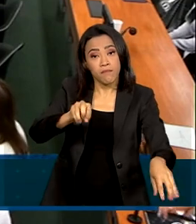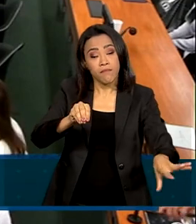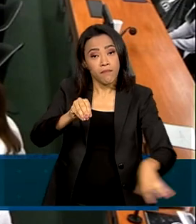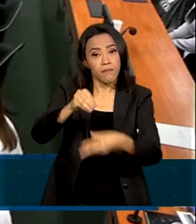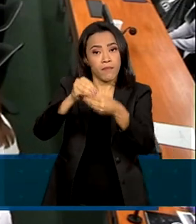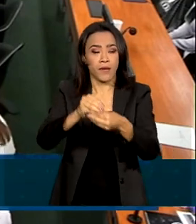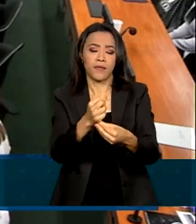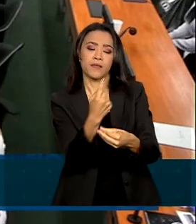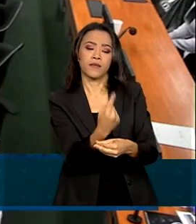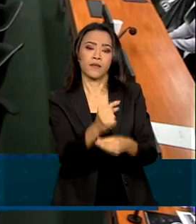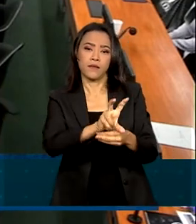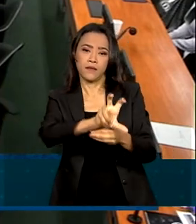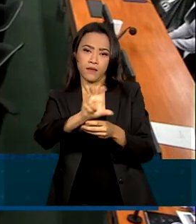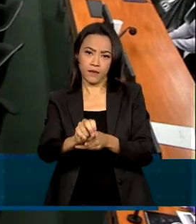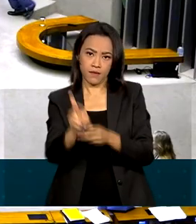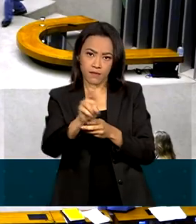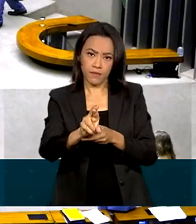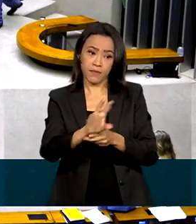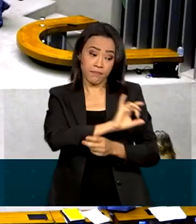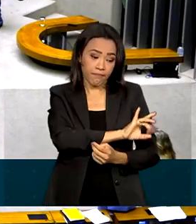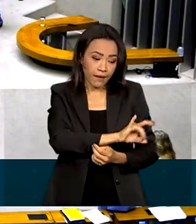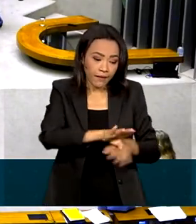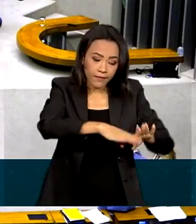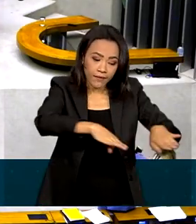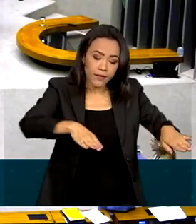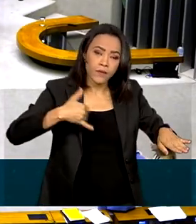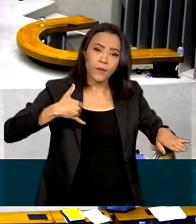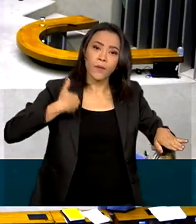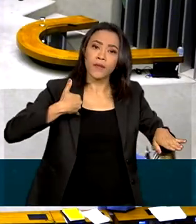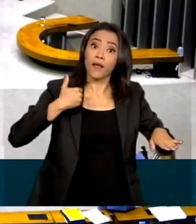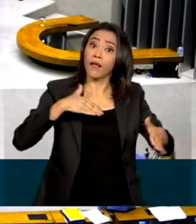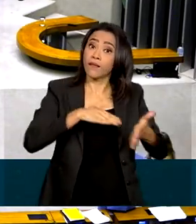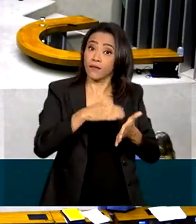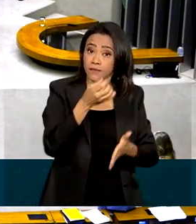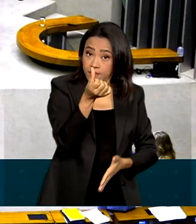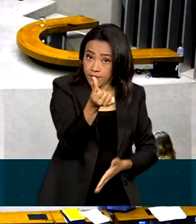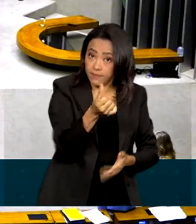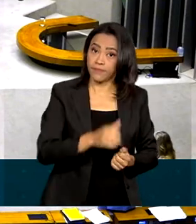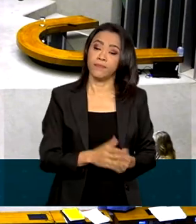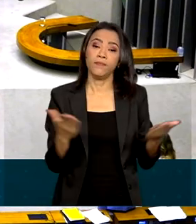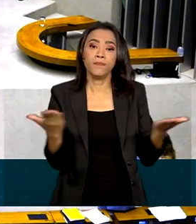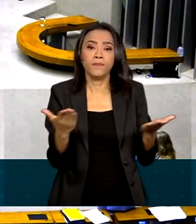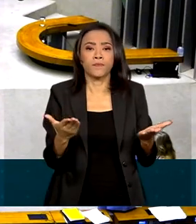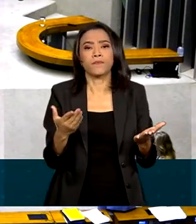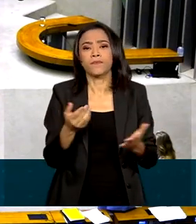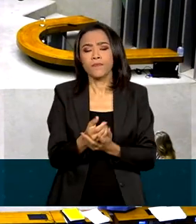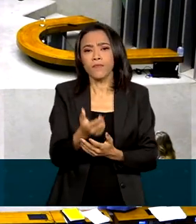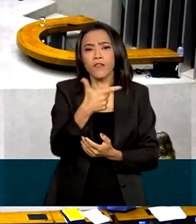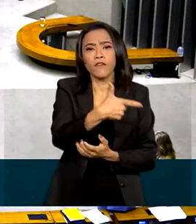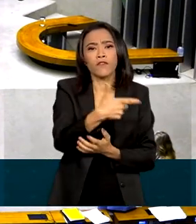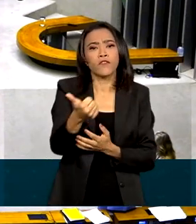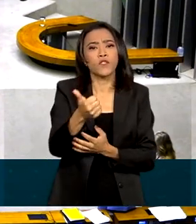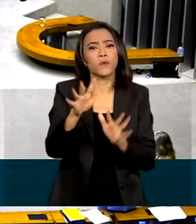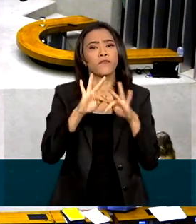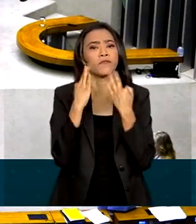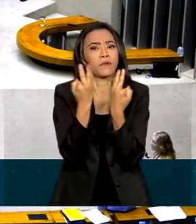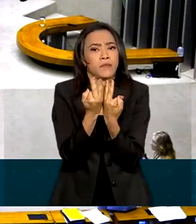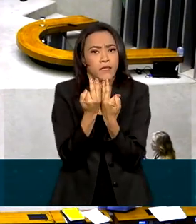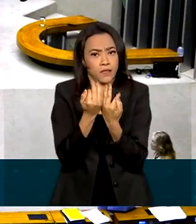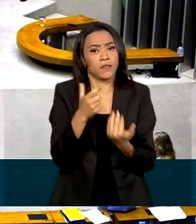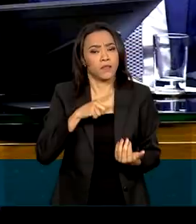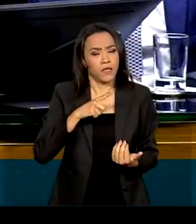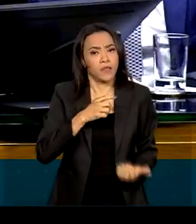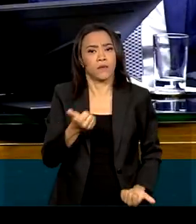para cada criança de até 6 anos de idade. Hoje o programa atende mais de 21 milhões de famílias. O texto